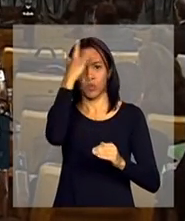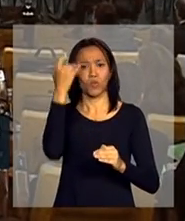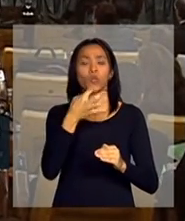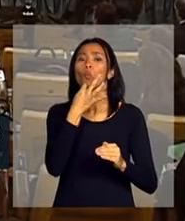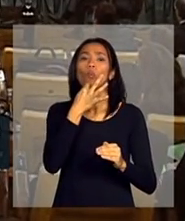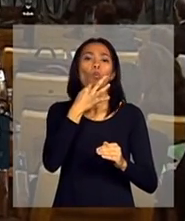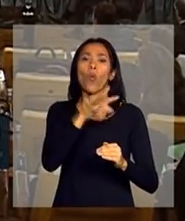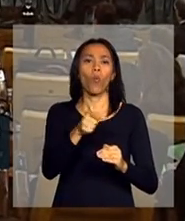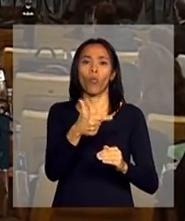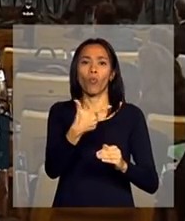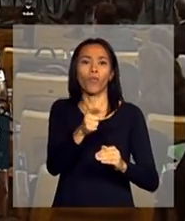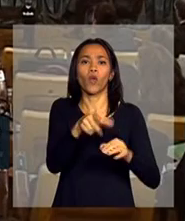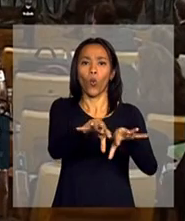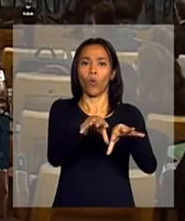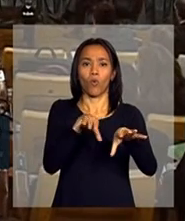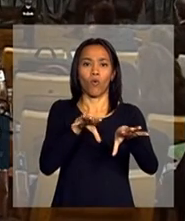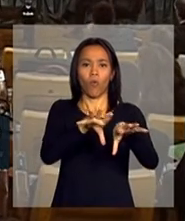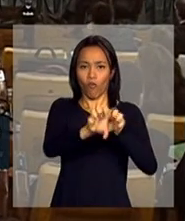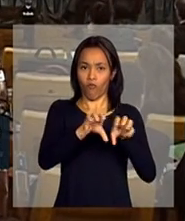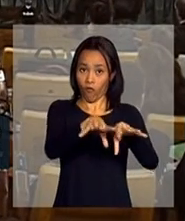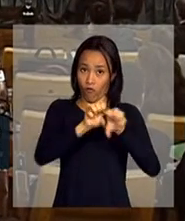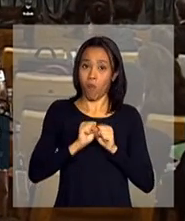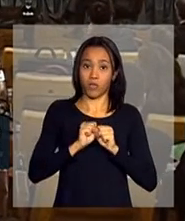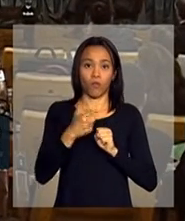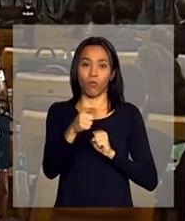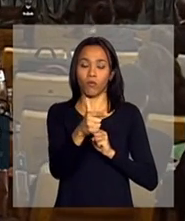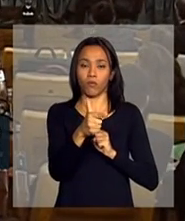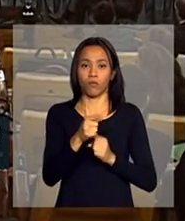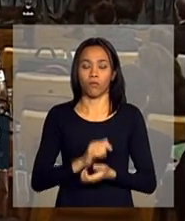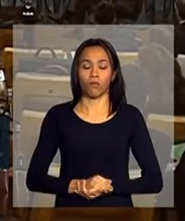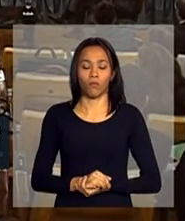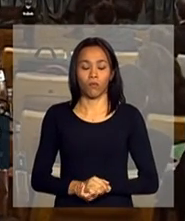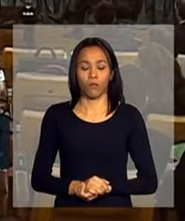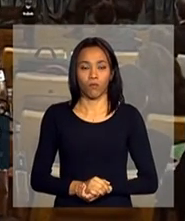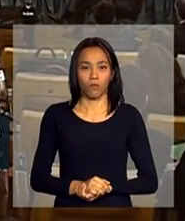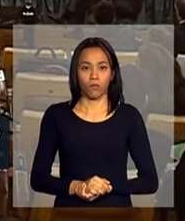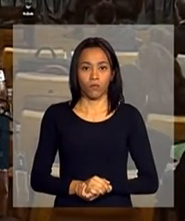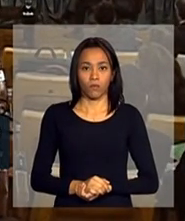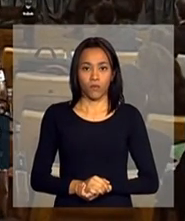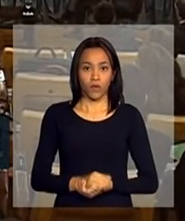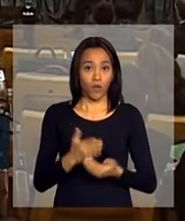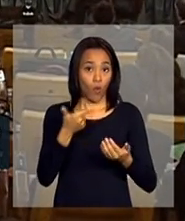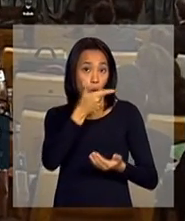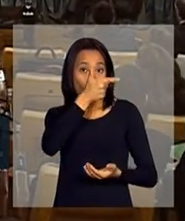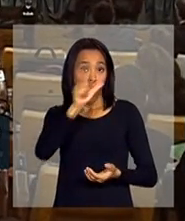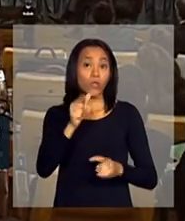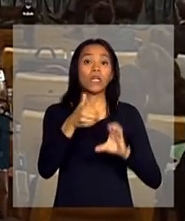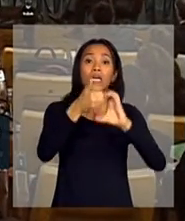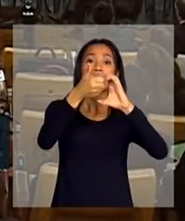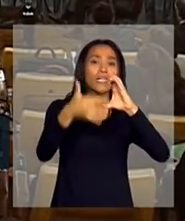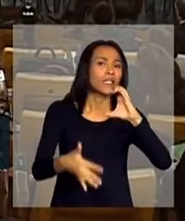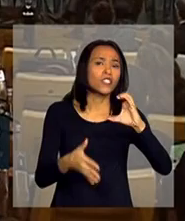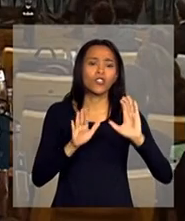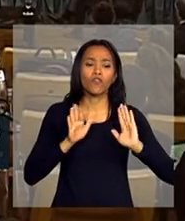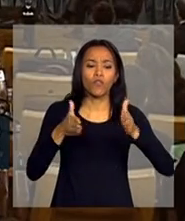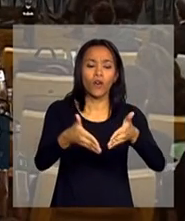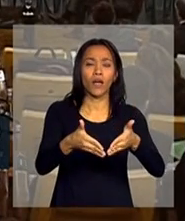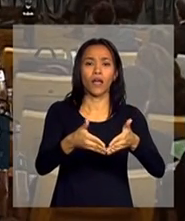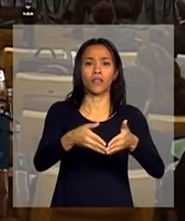É o mesmo do outro, só que isolando as características. Vamos olhar agora a característica dos negócios.